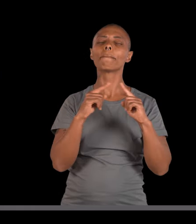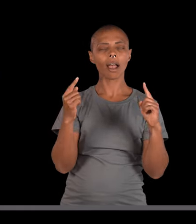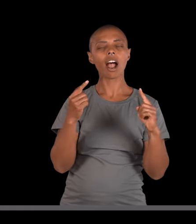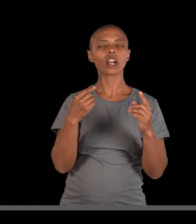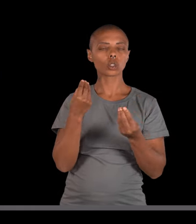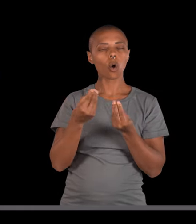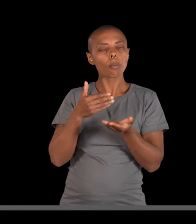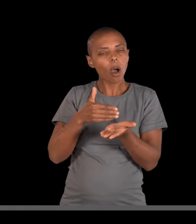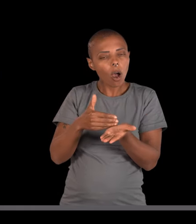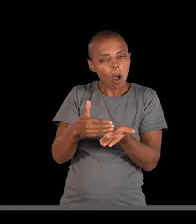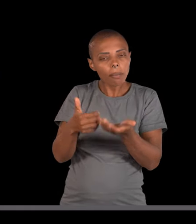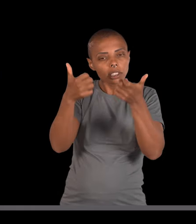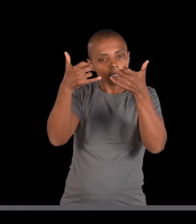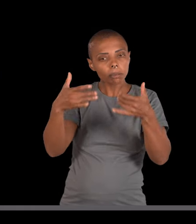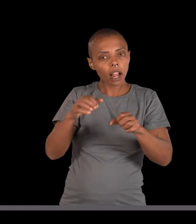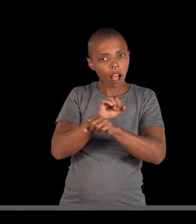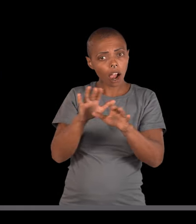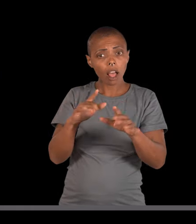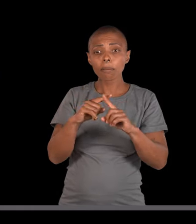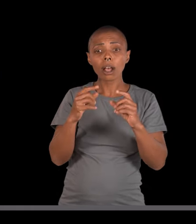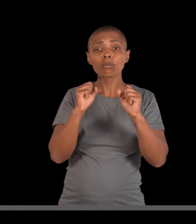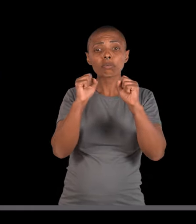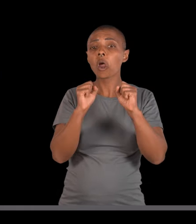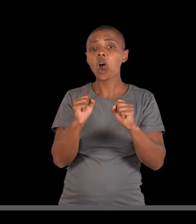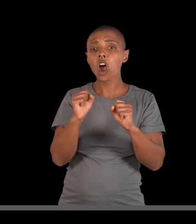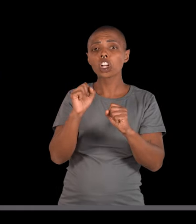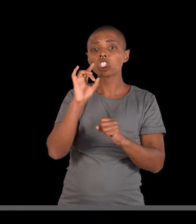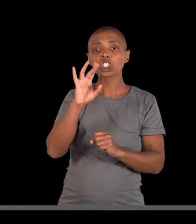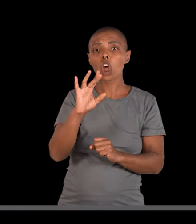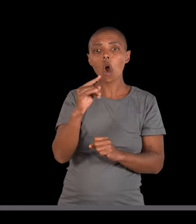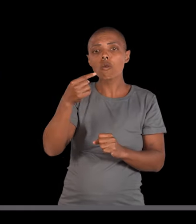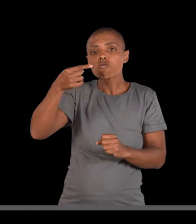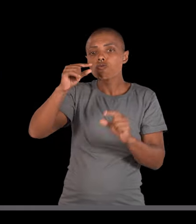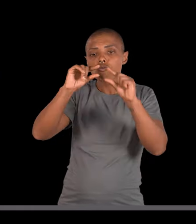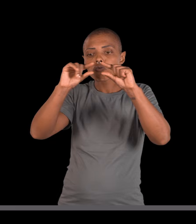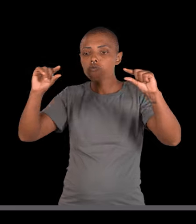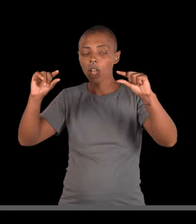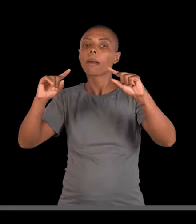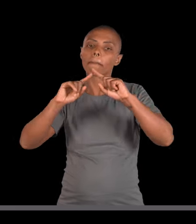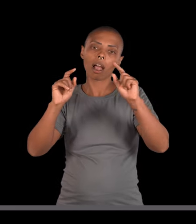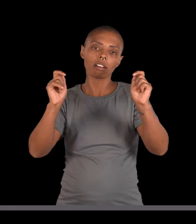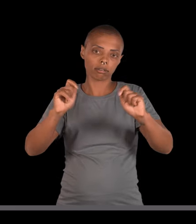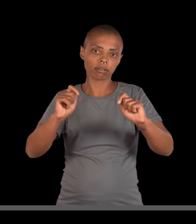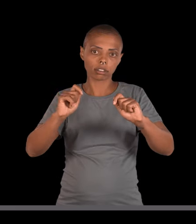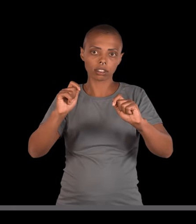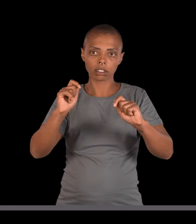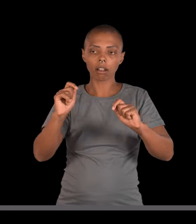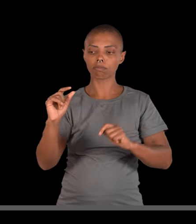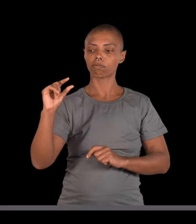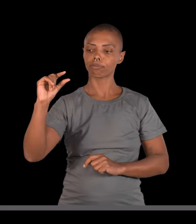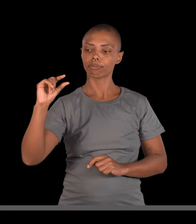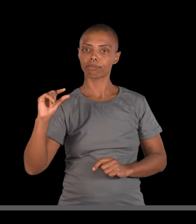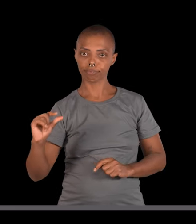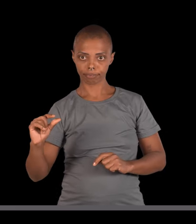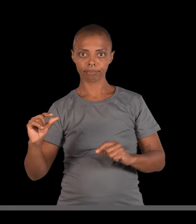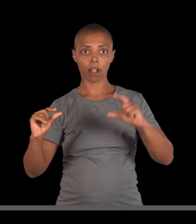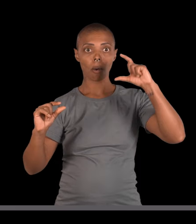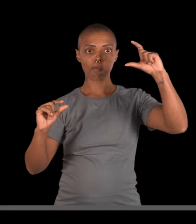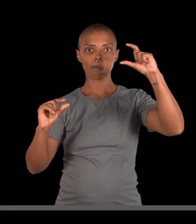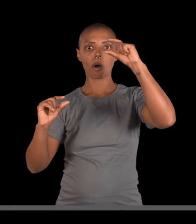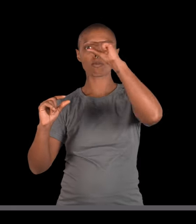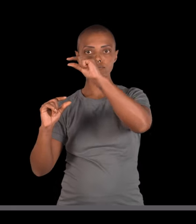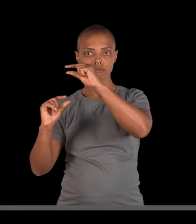Eu nem precisaria fazer duas linhas, mas vou fazer como é o início de tudo, mas você poderia fazer só uma linha e daria o mesmo resultado.